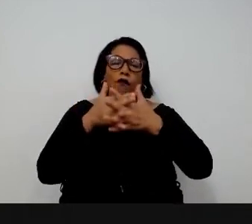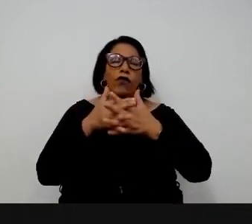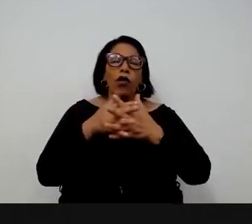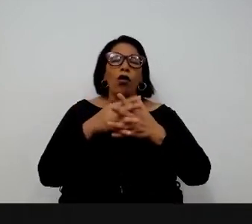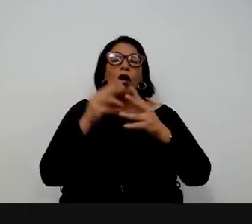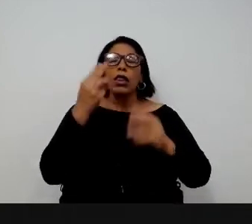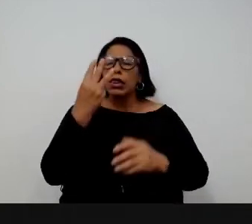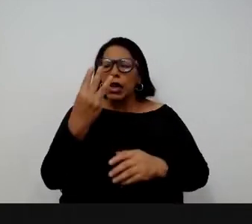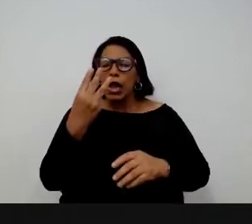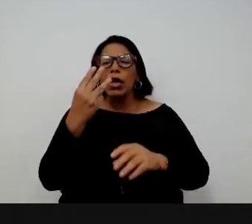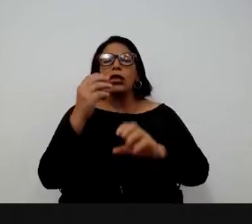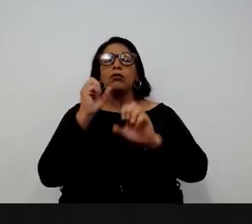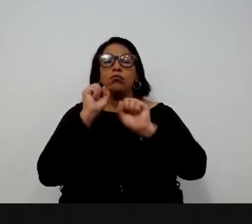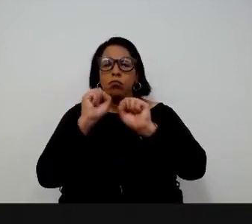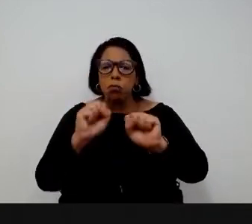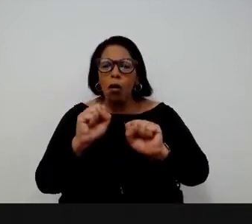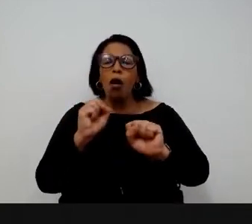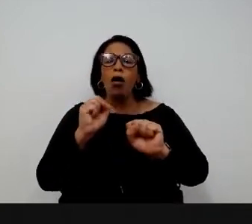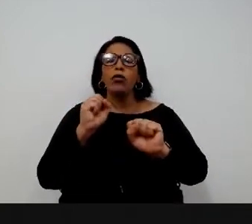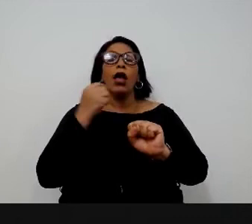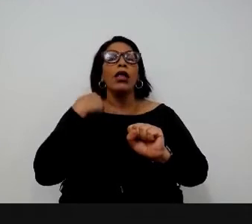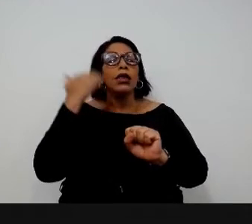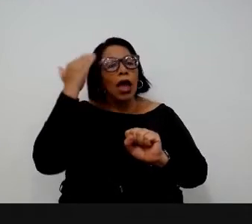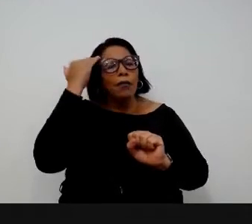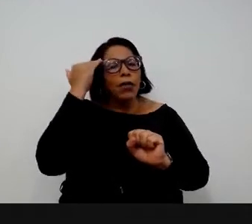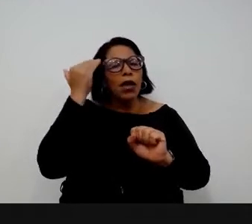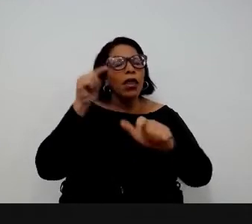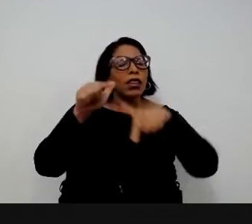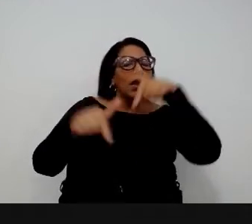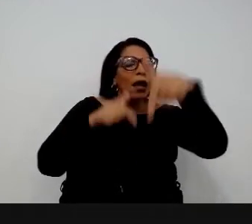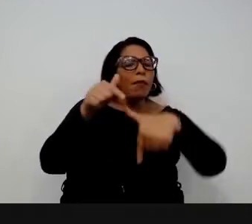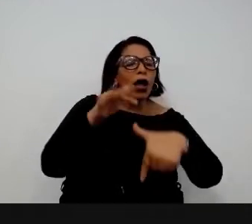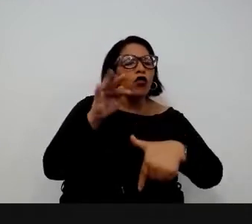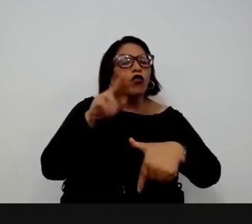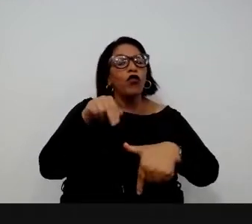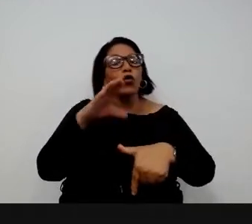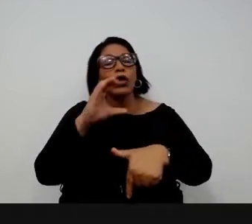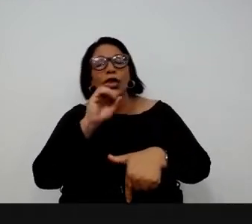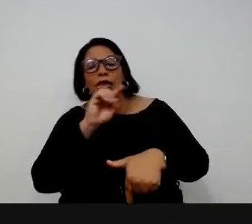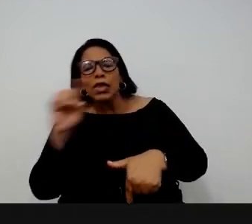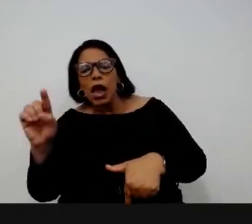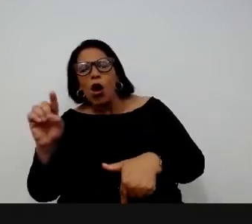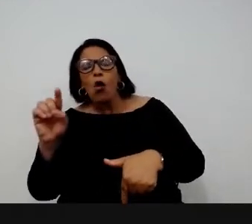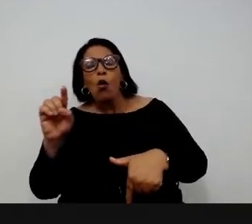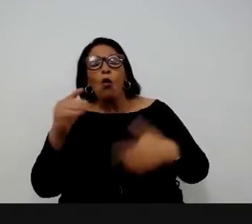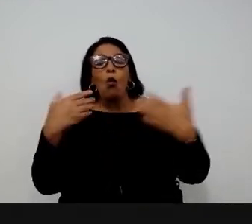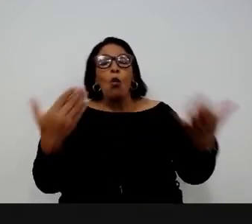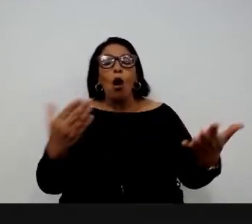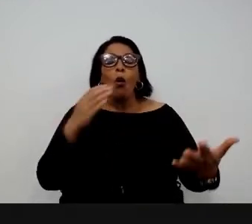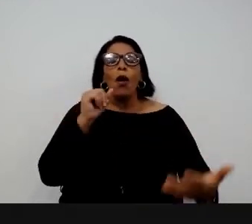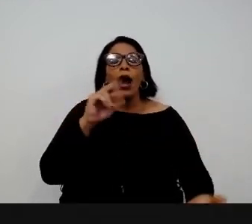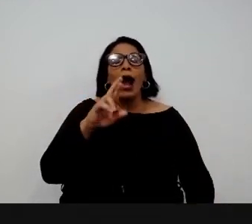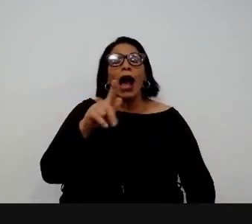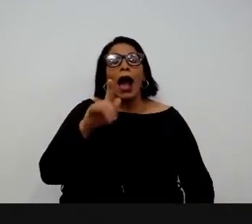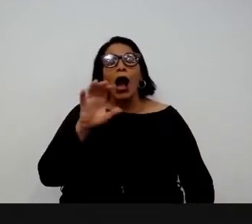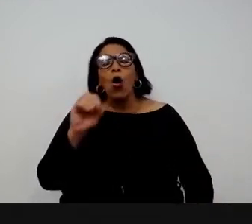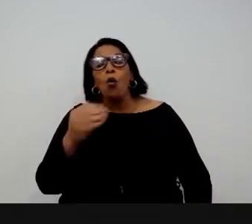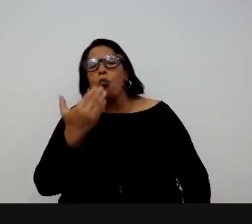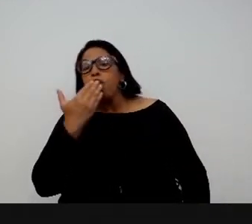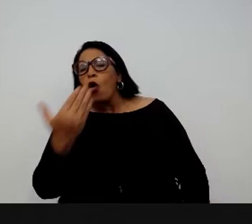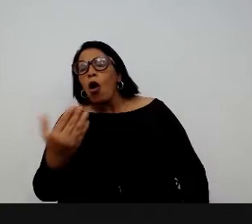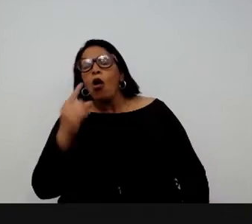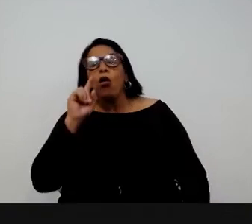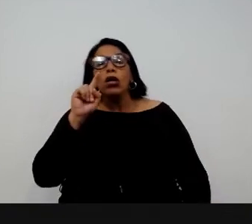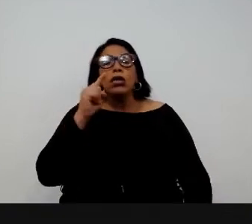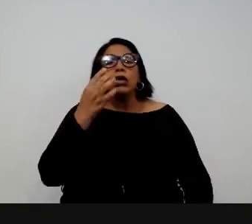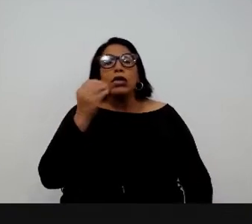três números e depois um, você sabia mais ou menos o que era a arquia e o que era a função. Agora, é 1.1, aí você, peraí, o que é 1.6,